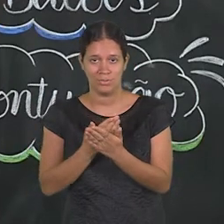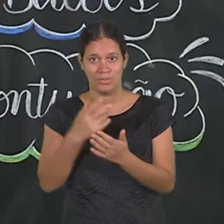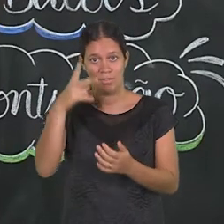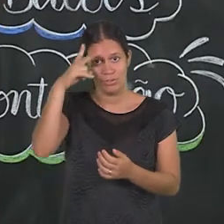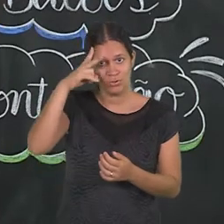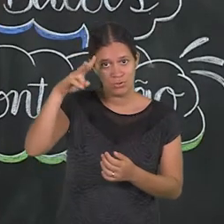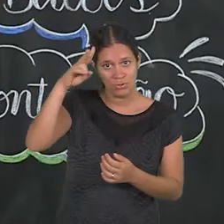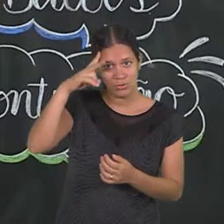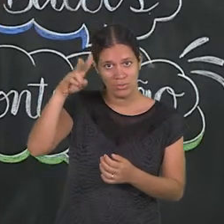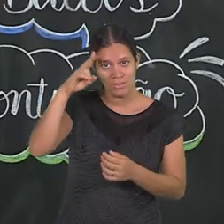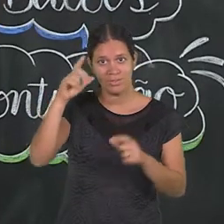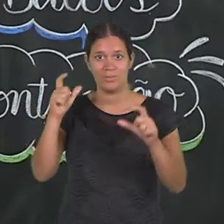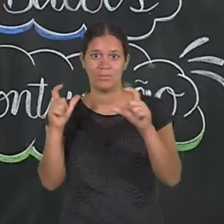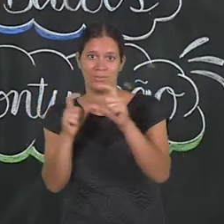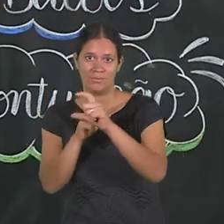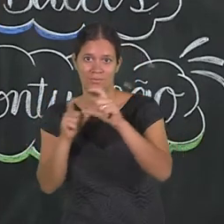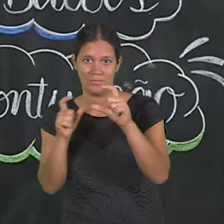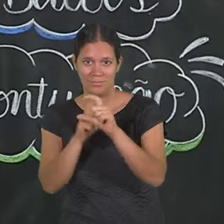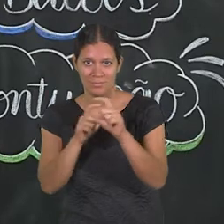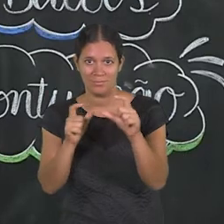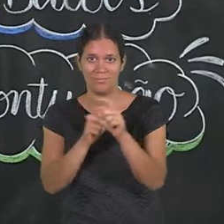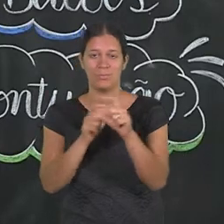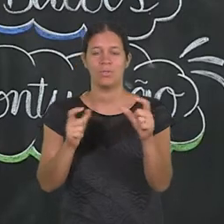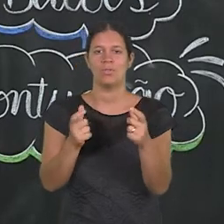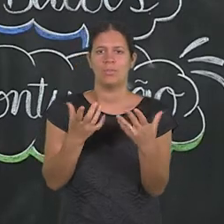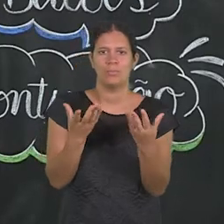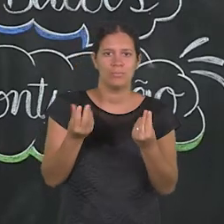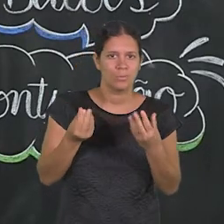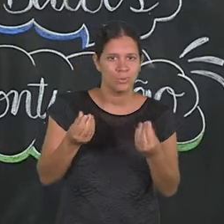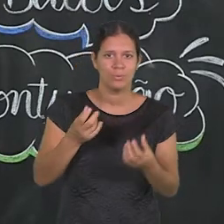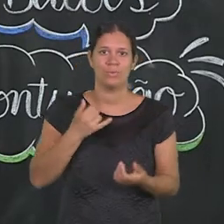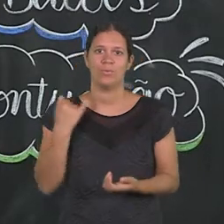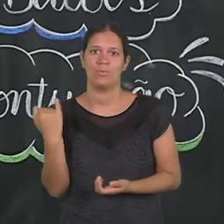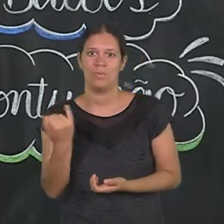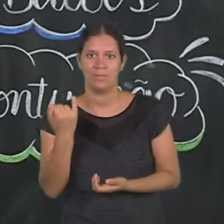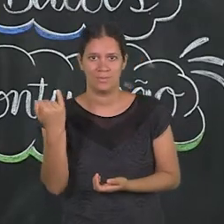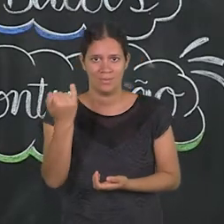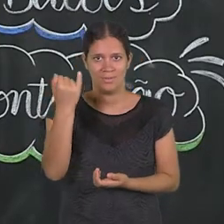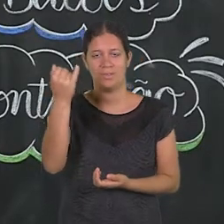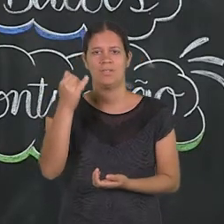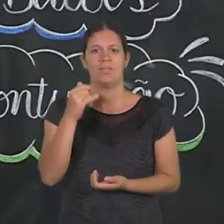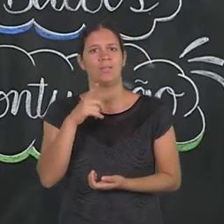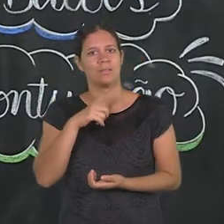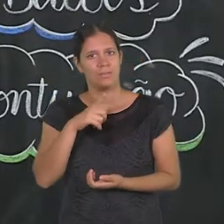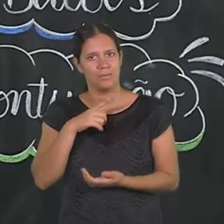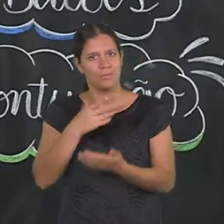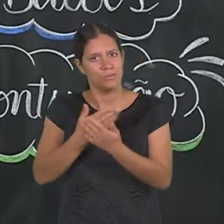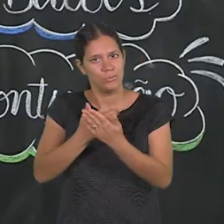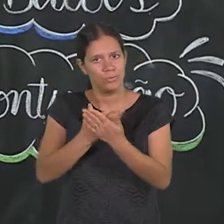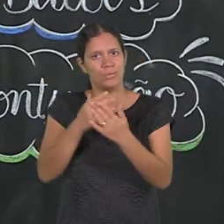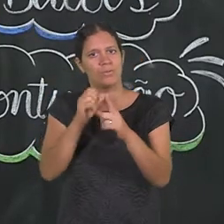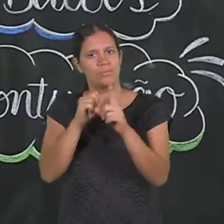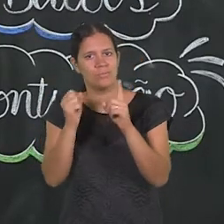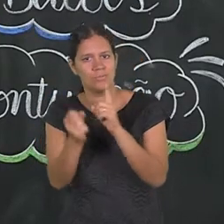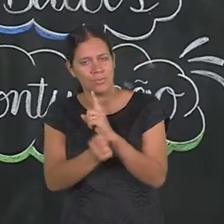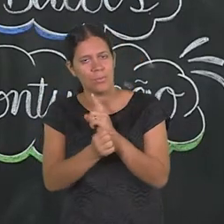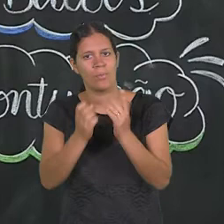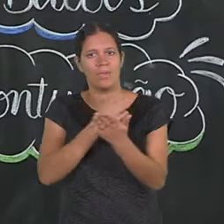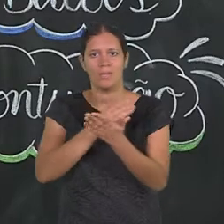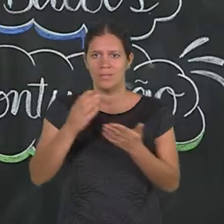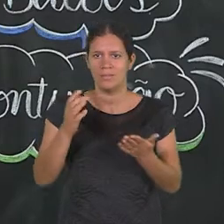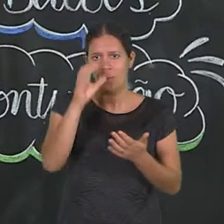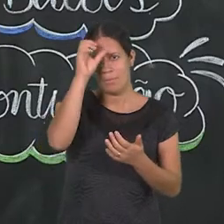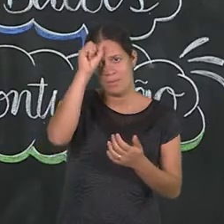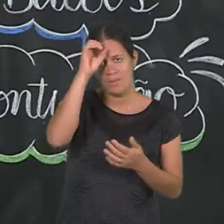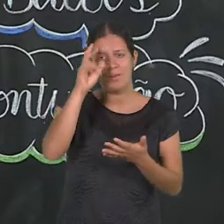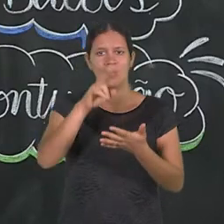para falar de histórias em quadrinhos, um gênero textual muito importante que circula na sociedade, desde que a gente aprende a ler,